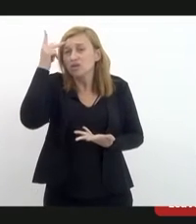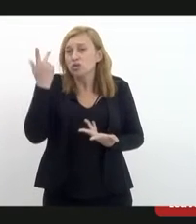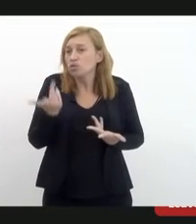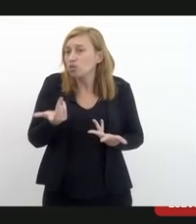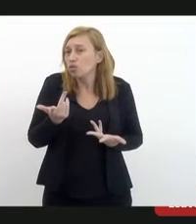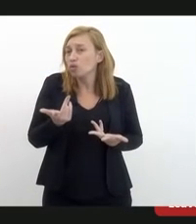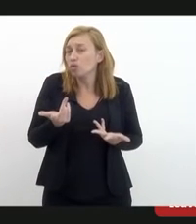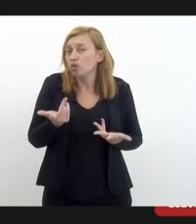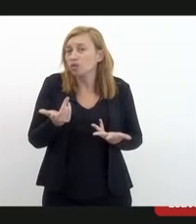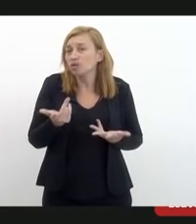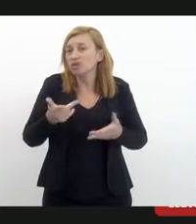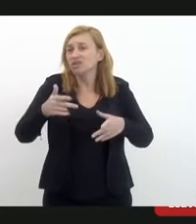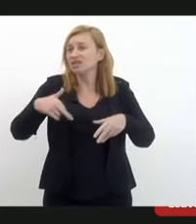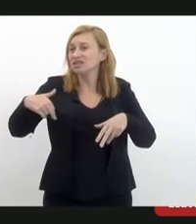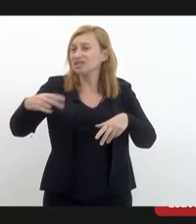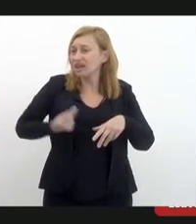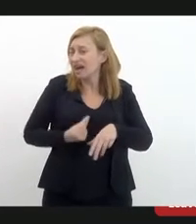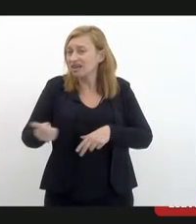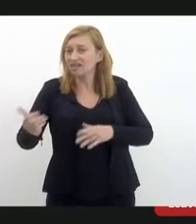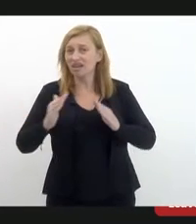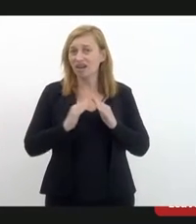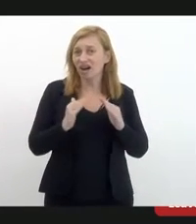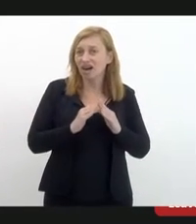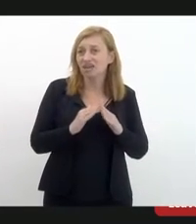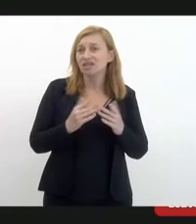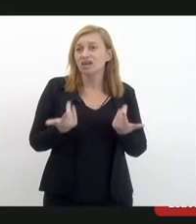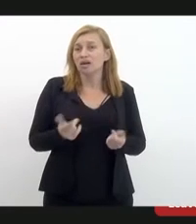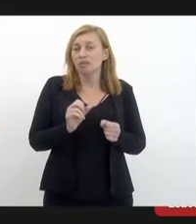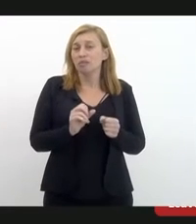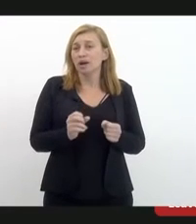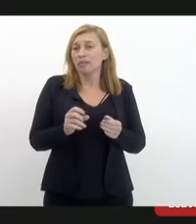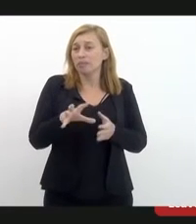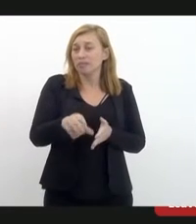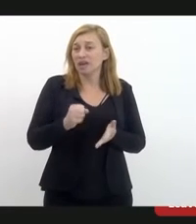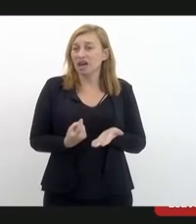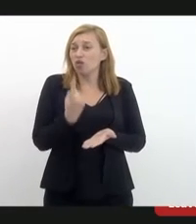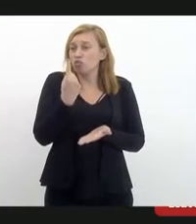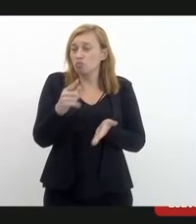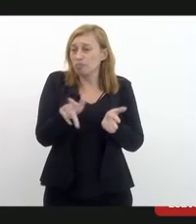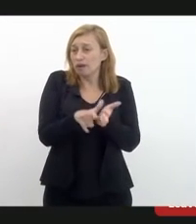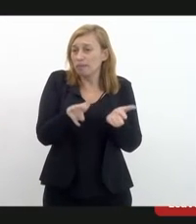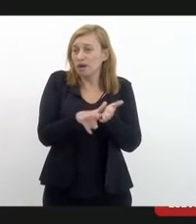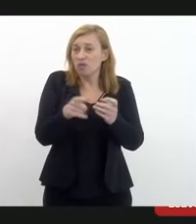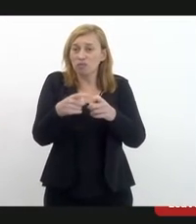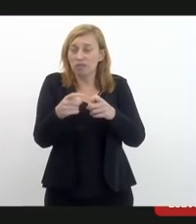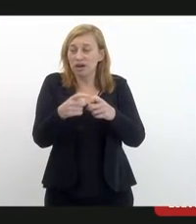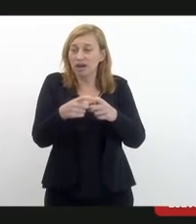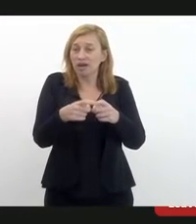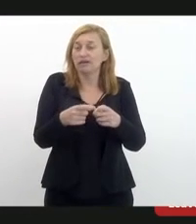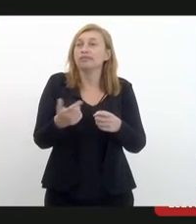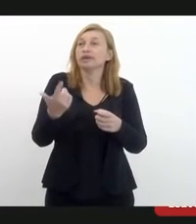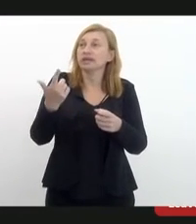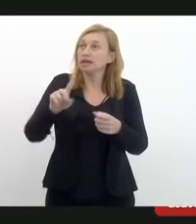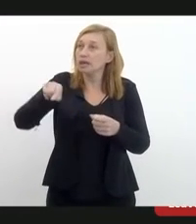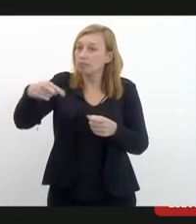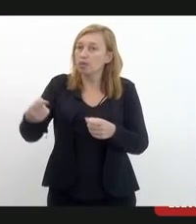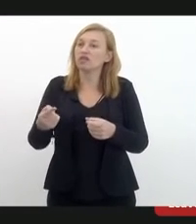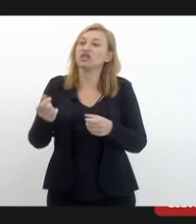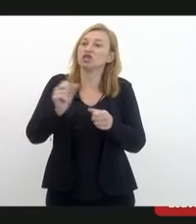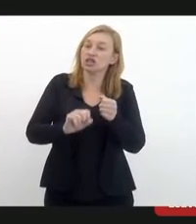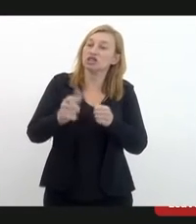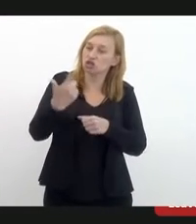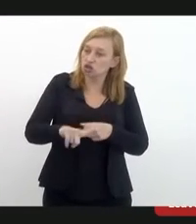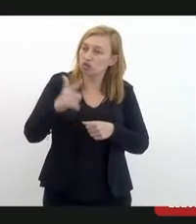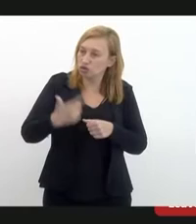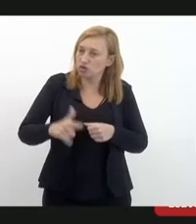para locomoção e tudo, para fazer um laudo, para daqui a pouco ter que fazer tudo de novo. e a gente já tem